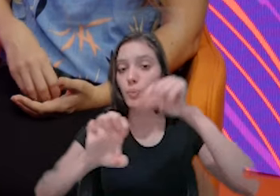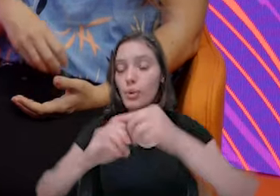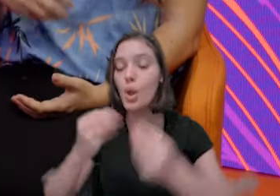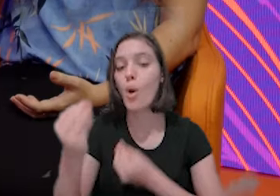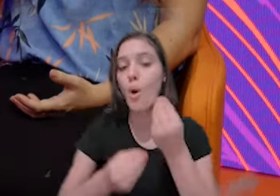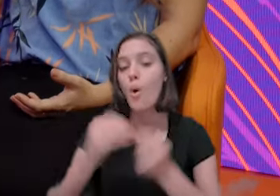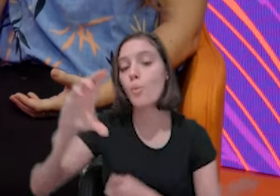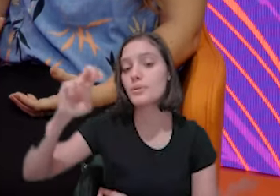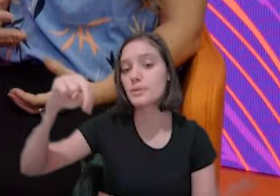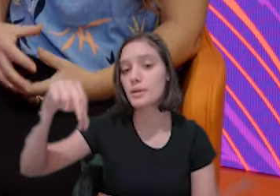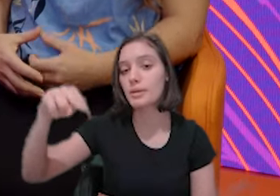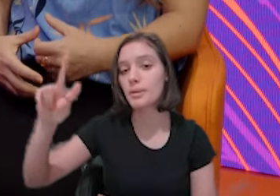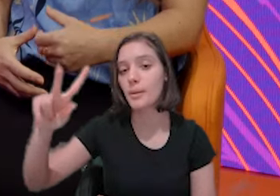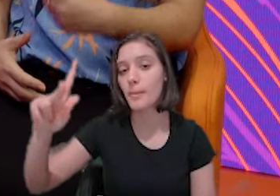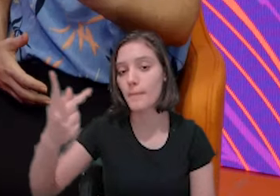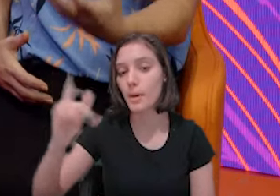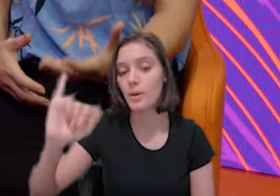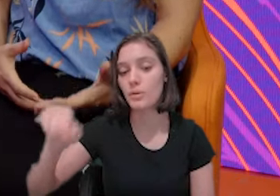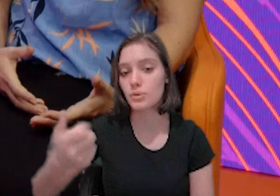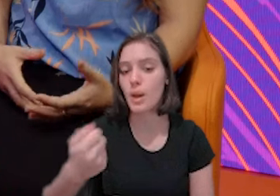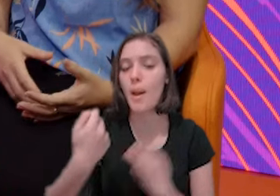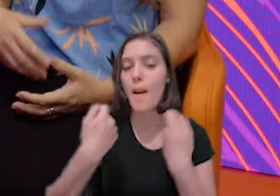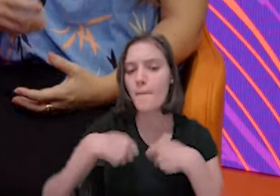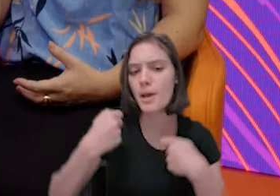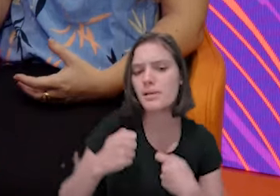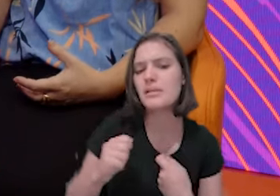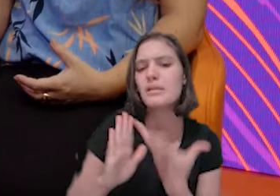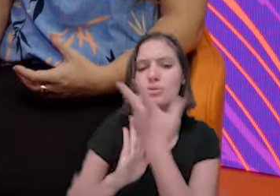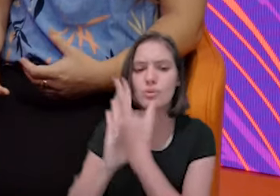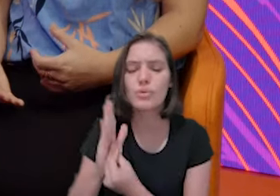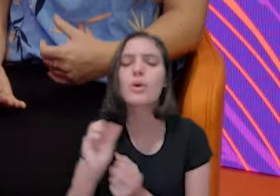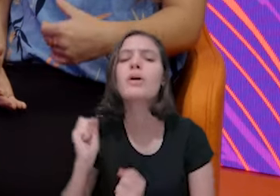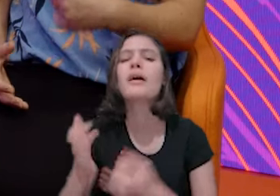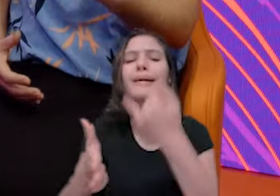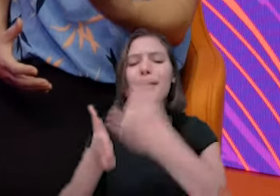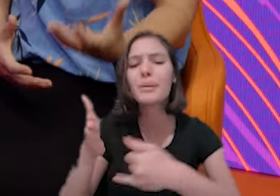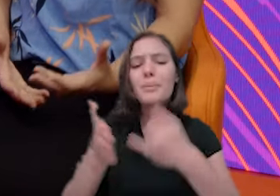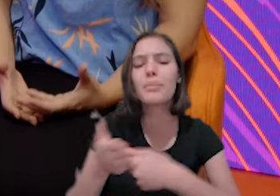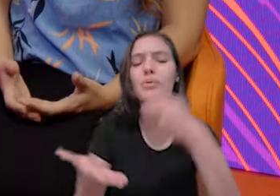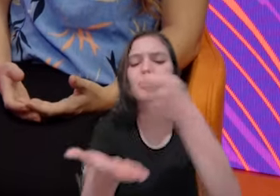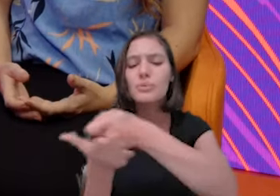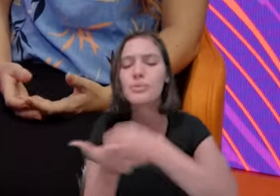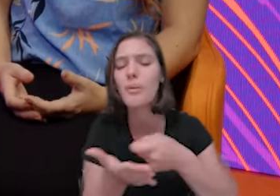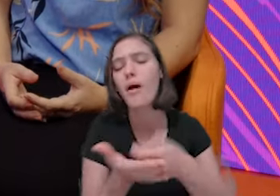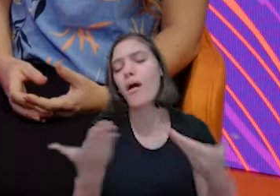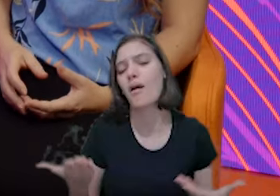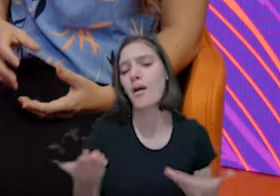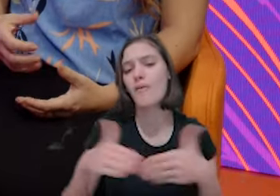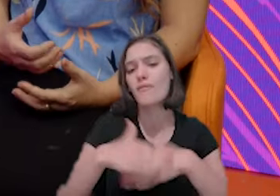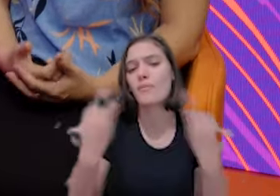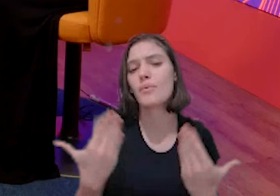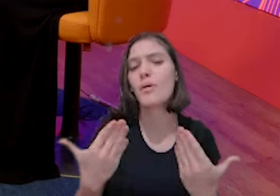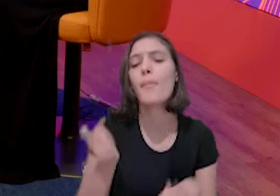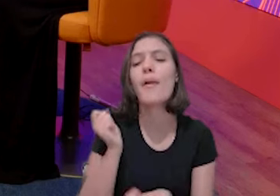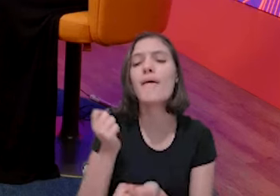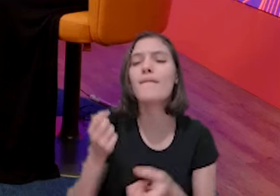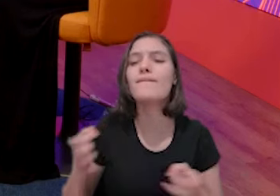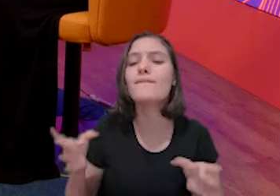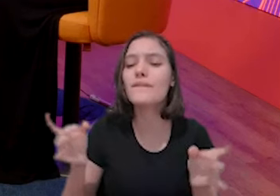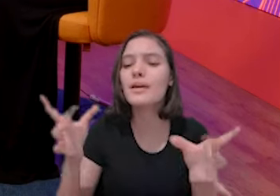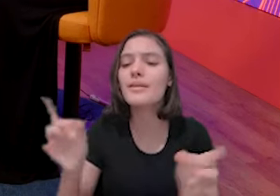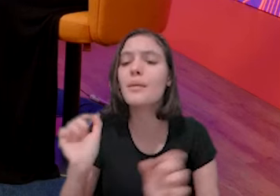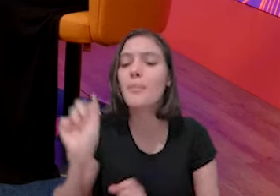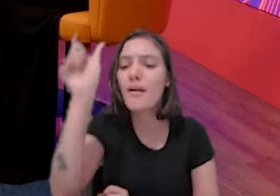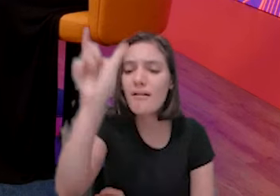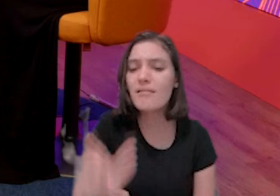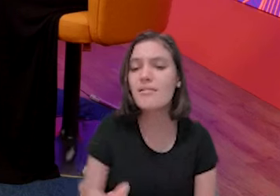paga, vou abrir um negócio, mas para vender para quem, para cobrar quanto, para como que faz o controle desse dinheiro. Os impostos, né? Os impostos.